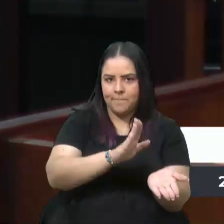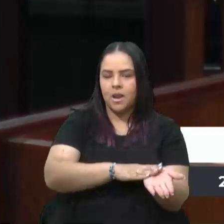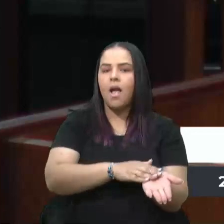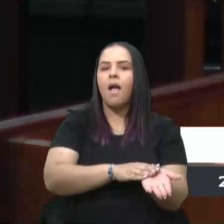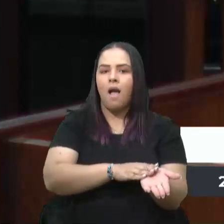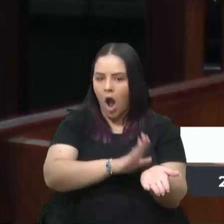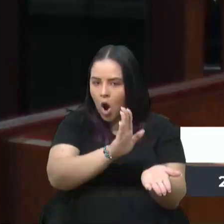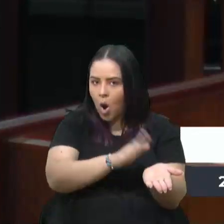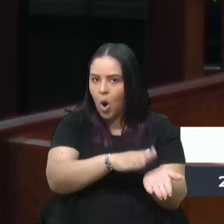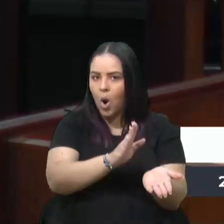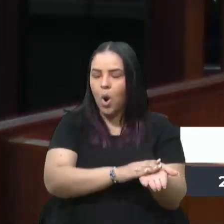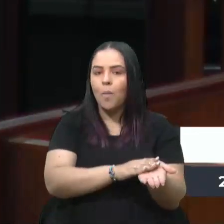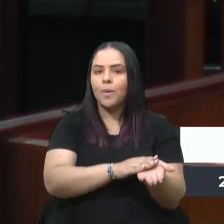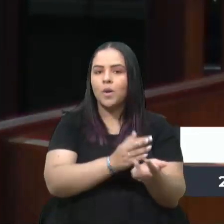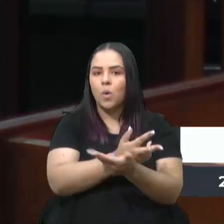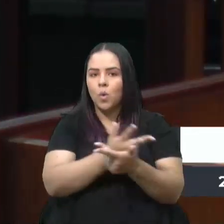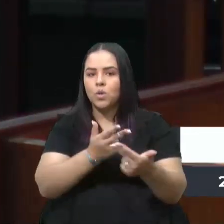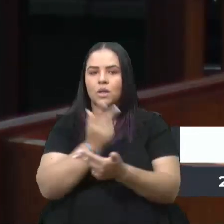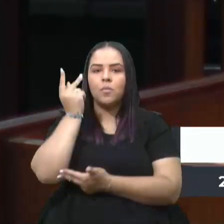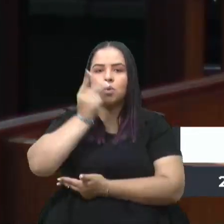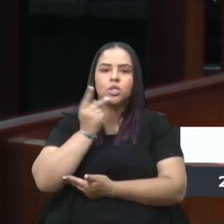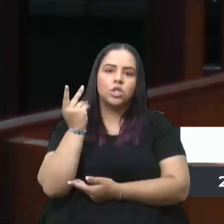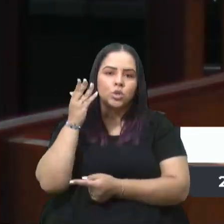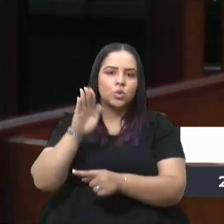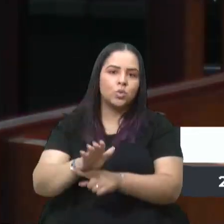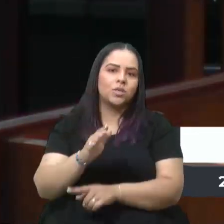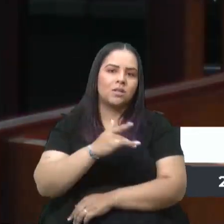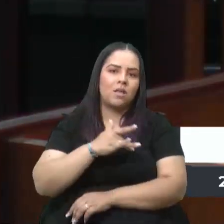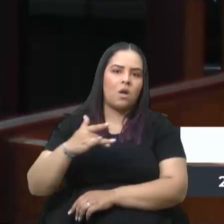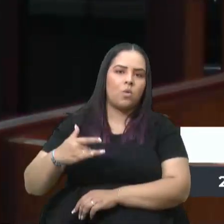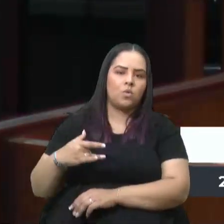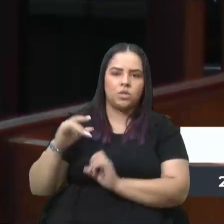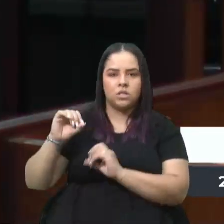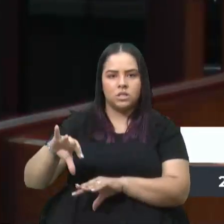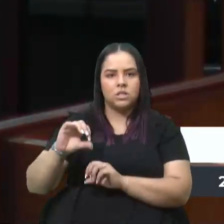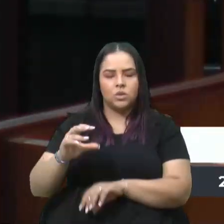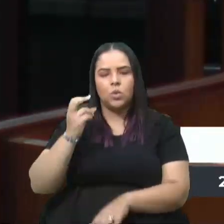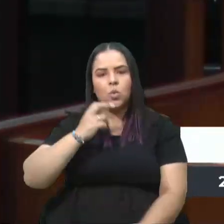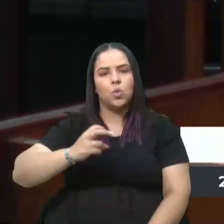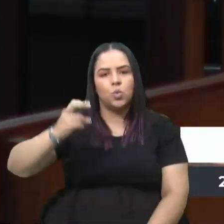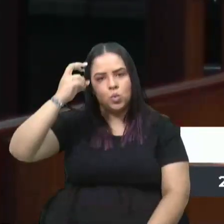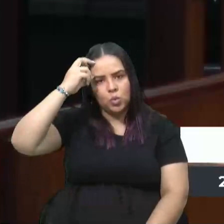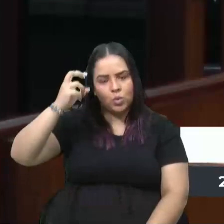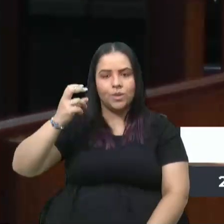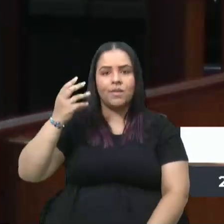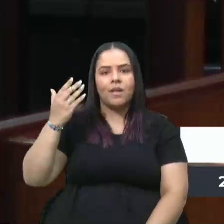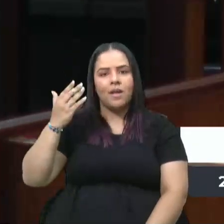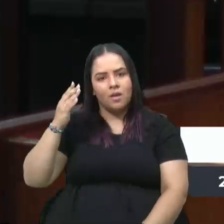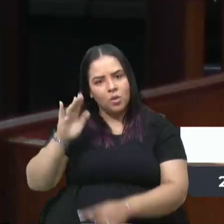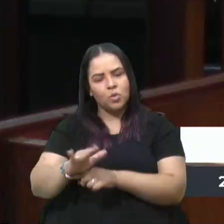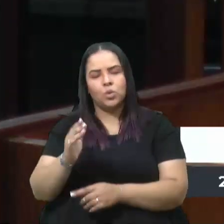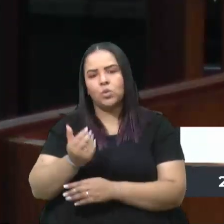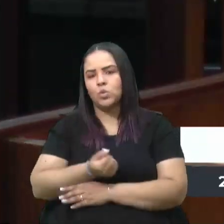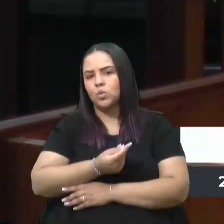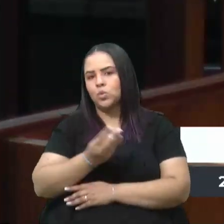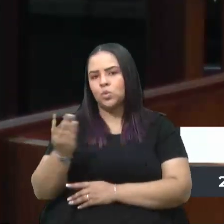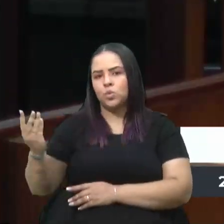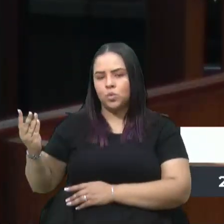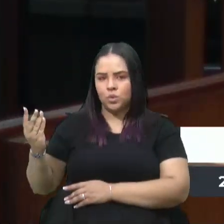públicas efetivas na saúde, na educação, na cultura, na assistência, no